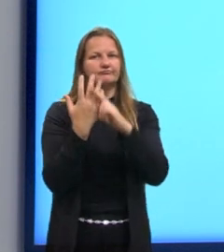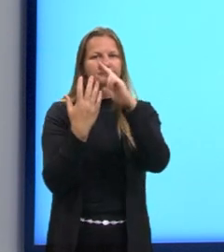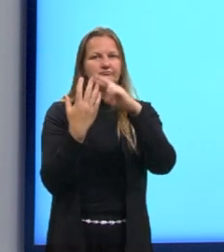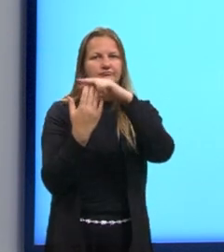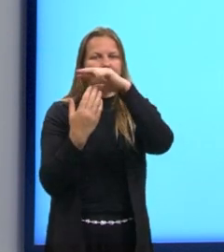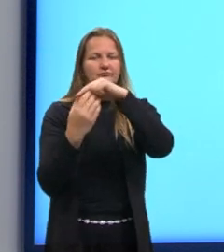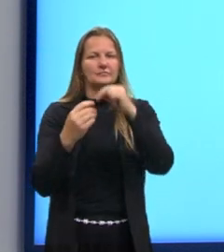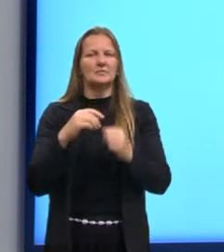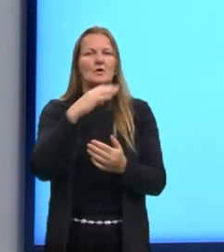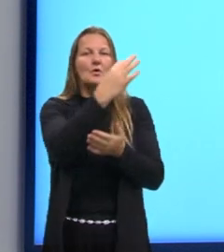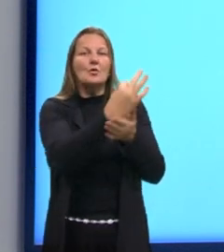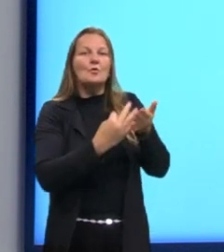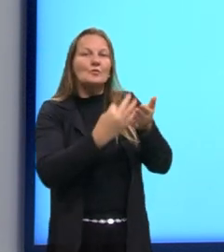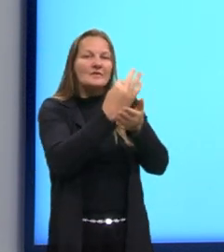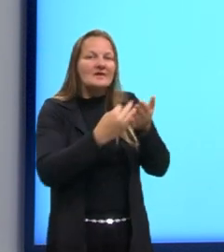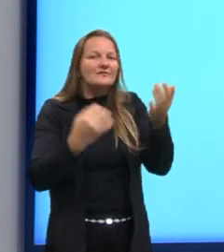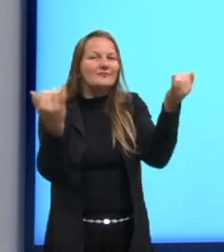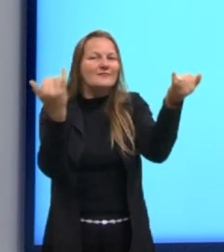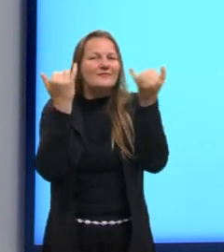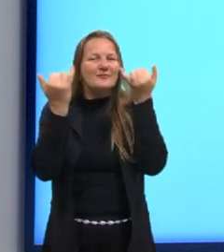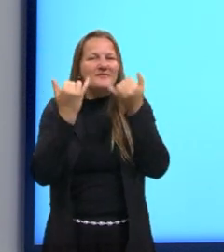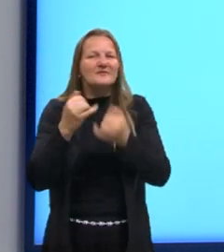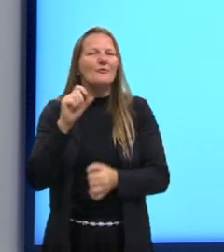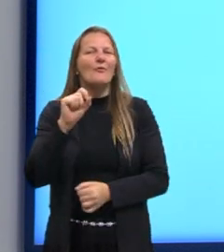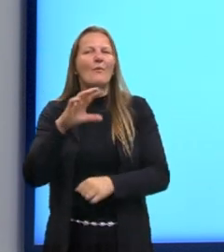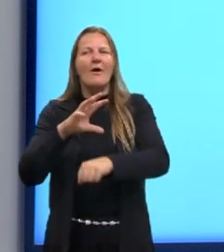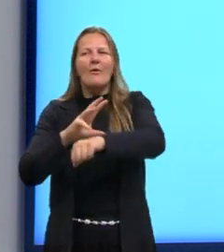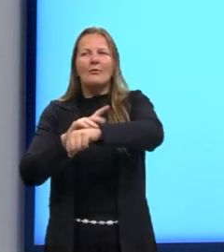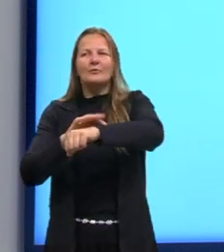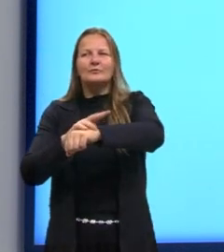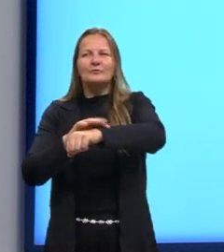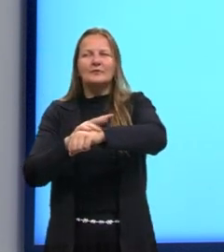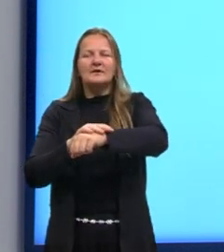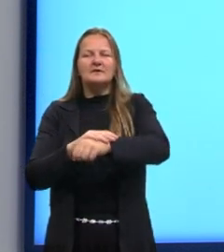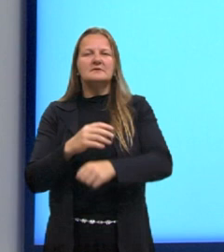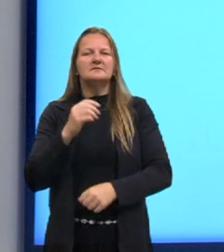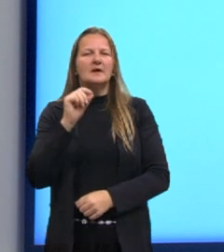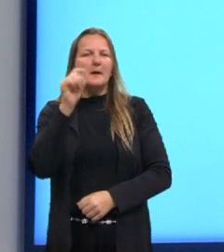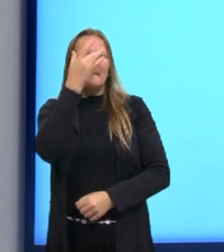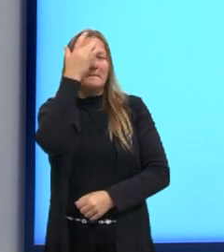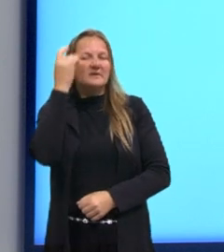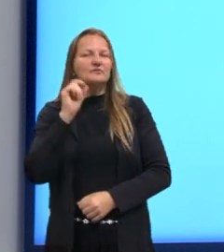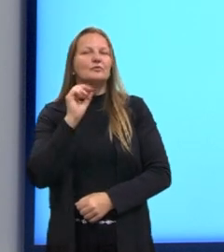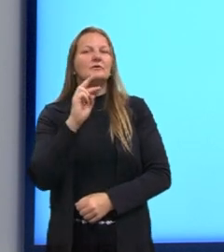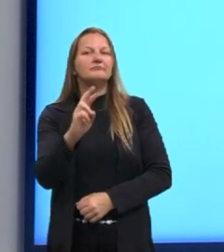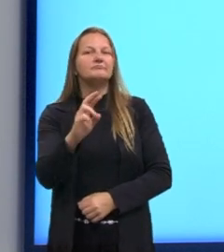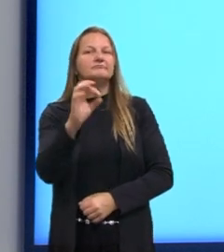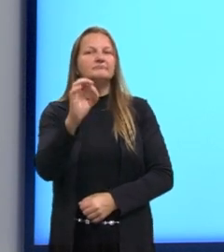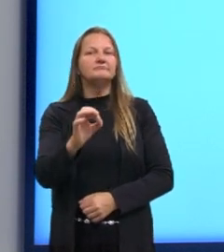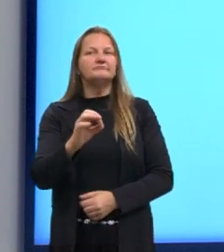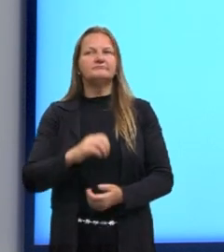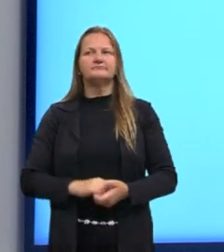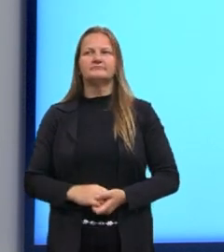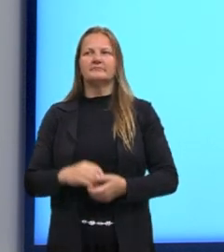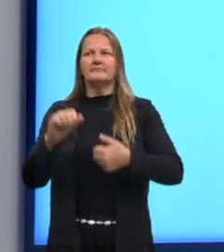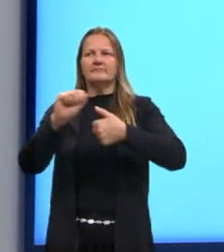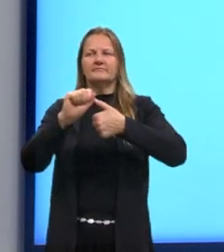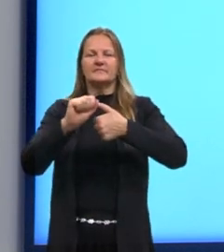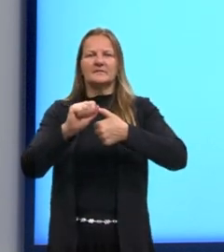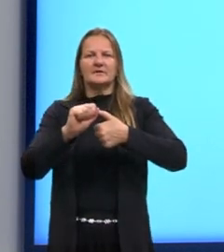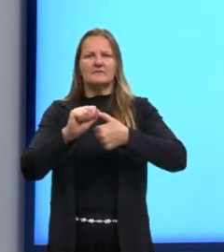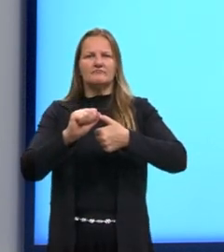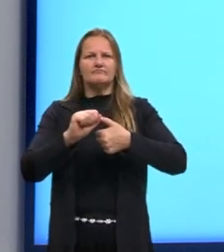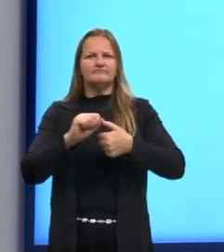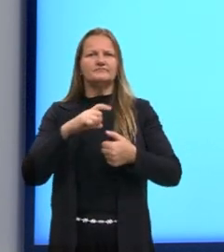no texto, a qual doença o apresentador se referia? letra A, raiva,